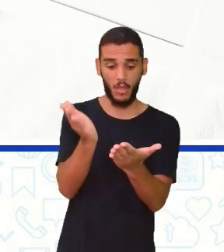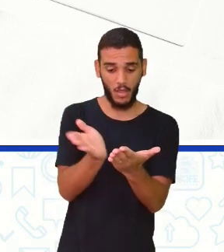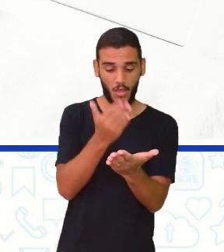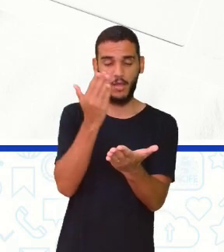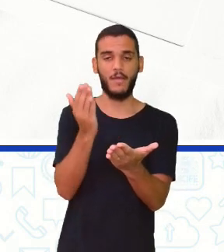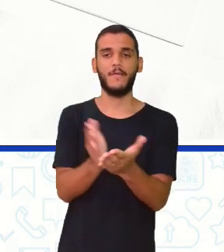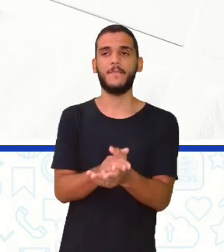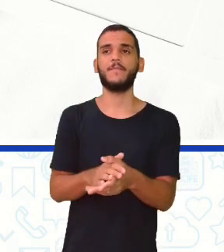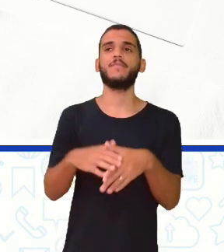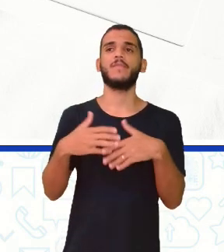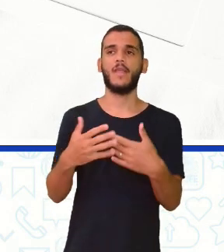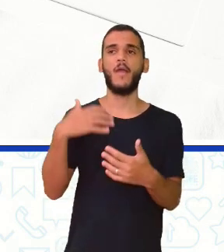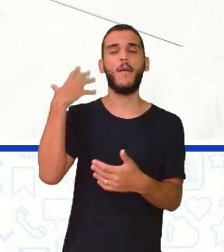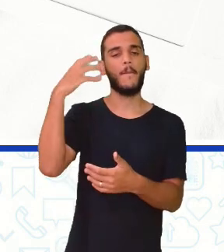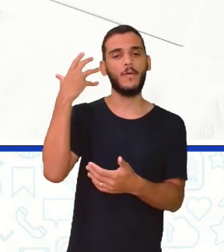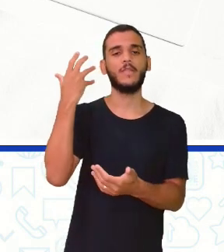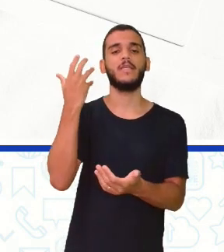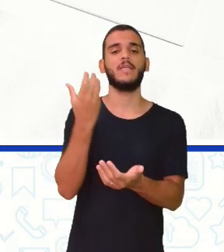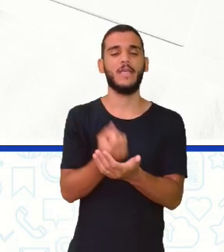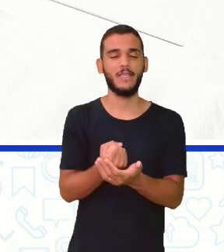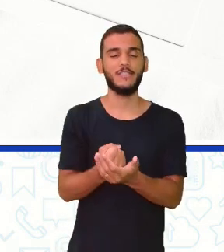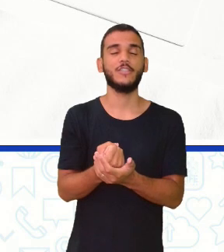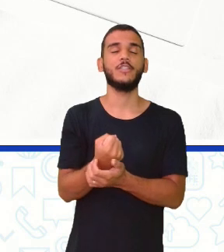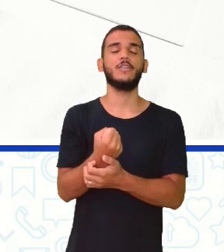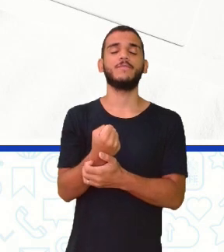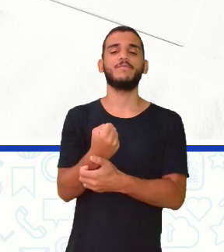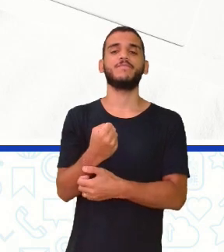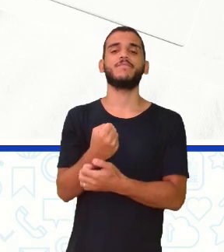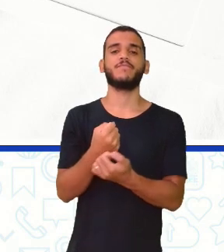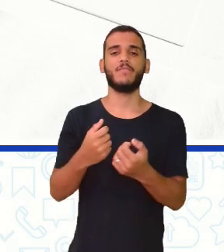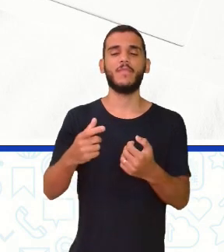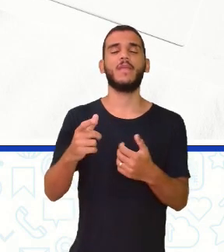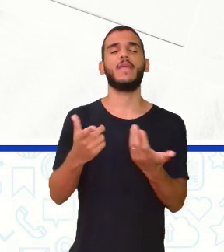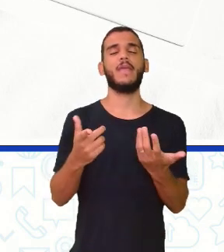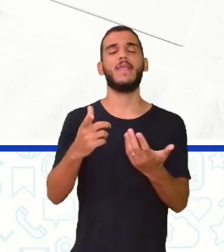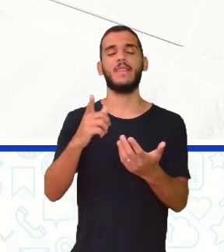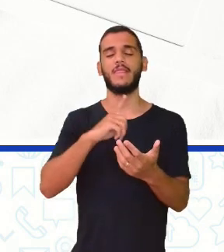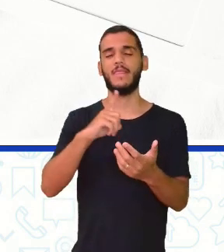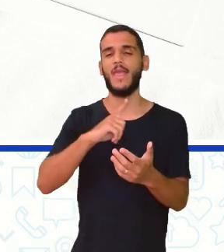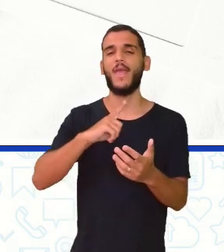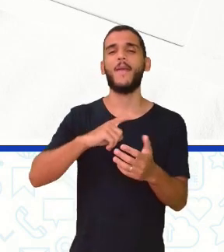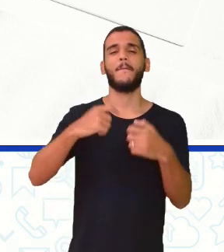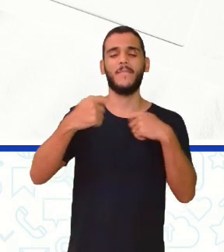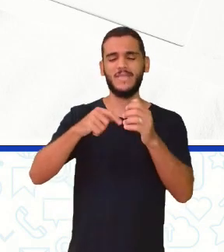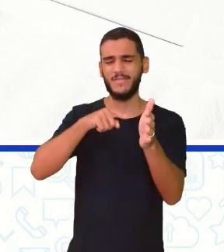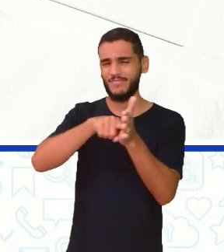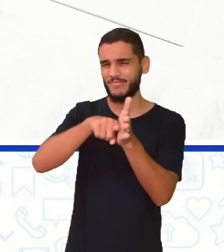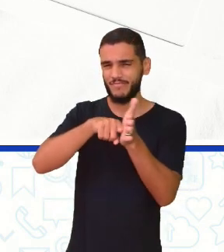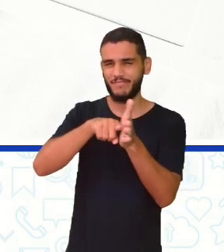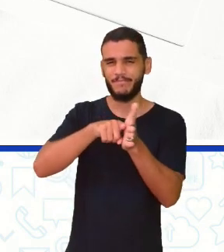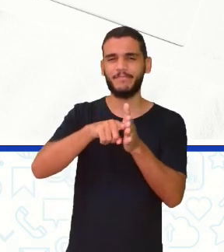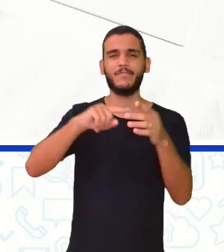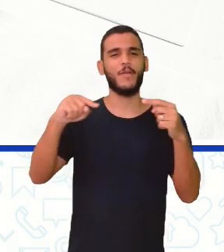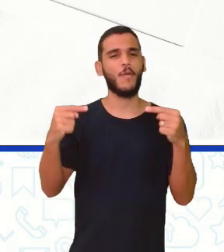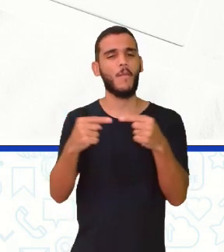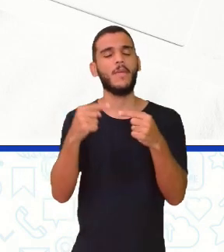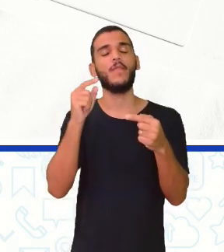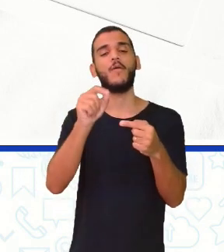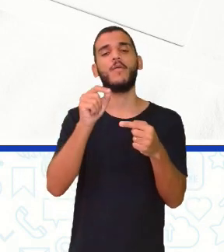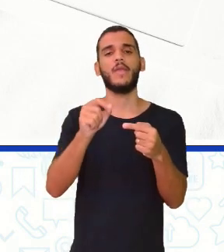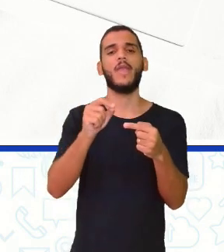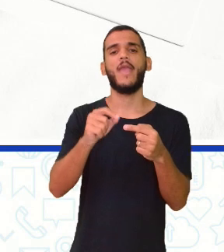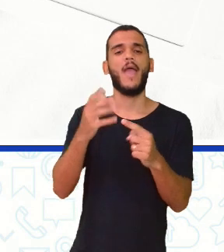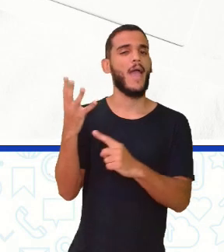-ficção podem exigir muitos recursos. Podcasters que se destacam nesse formato combinam excelentes habilidades de